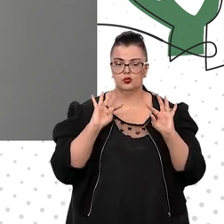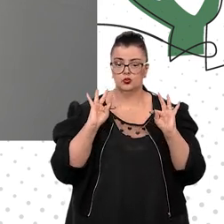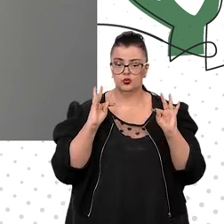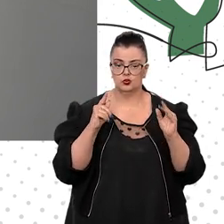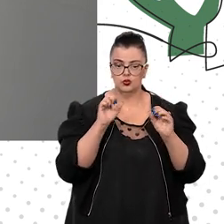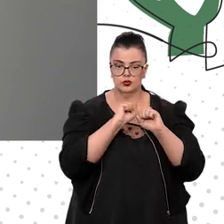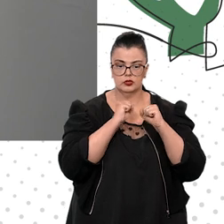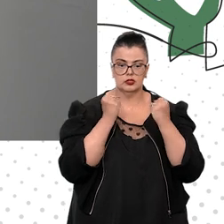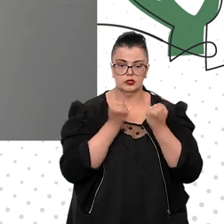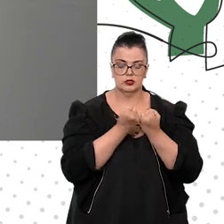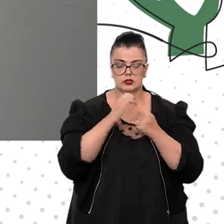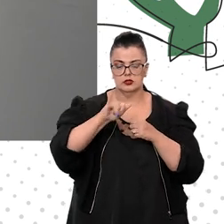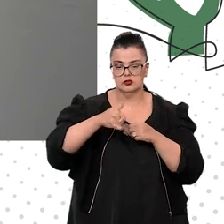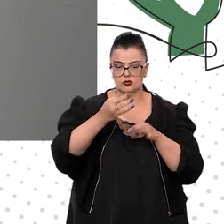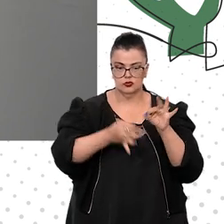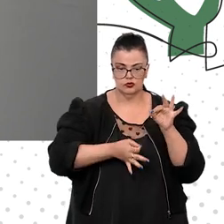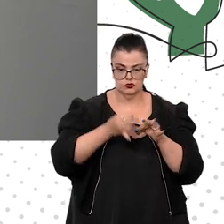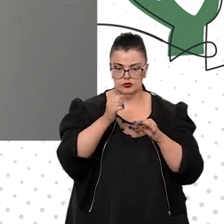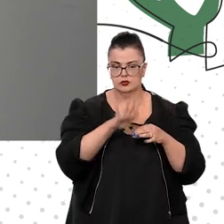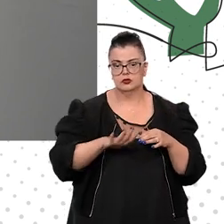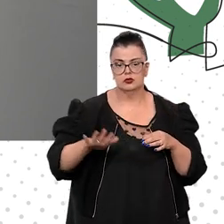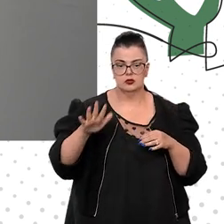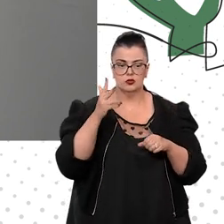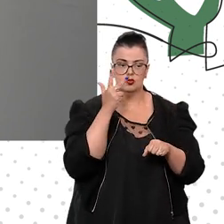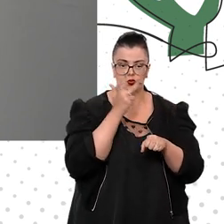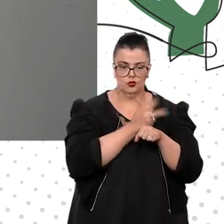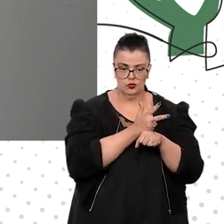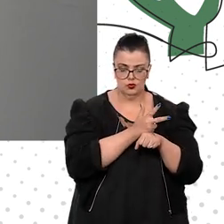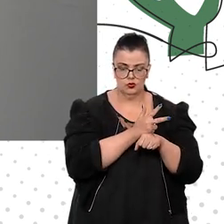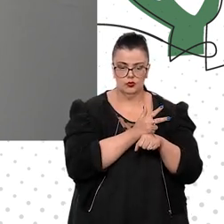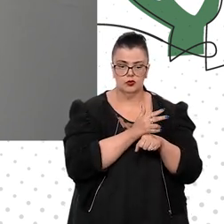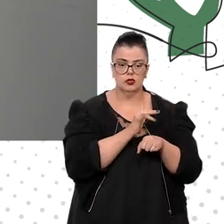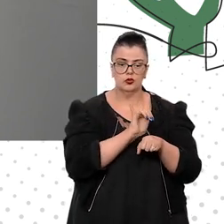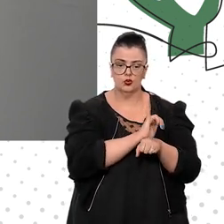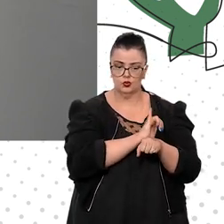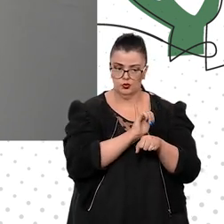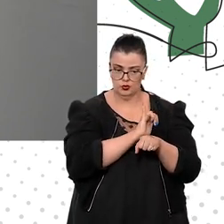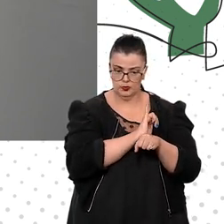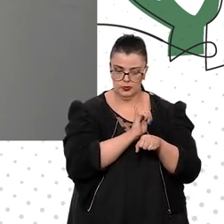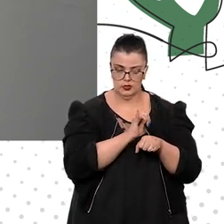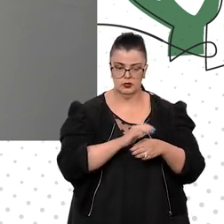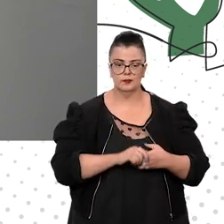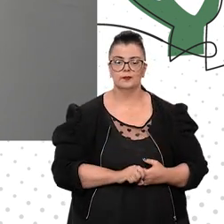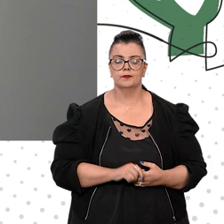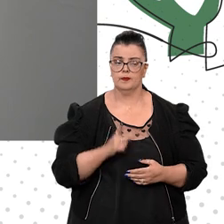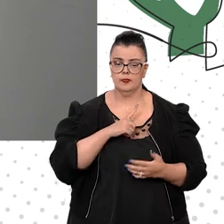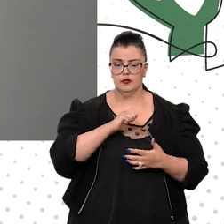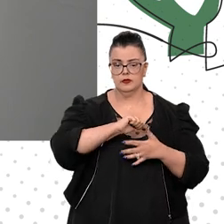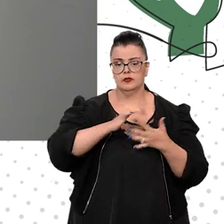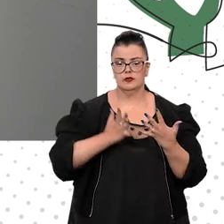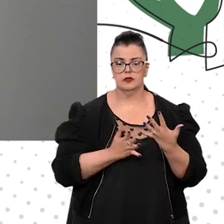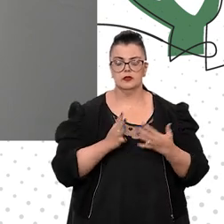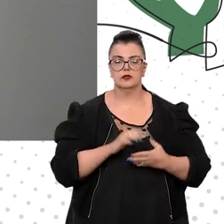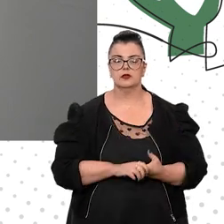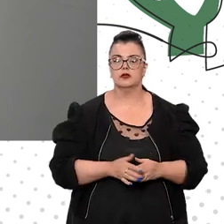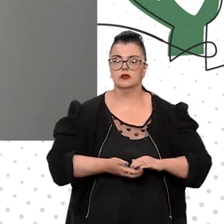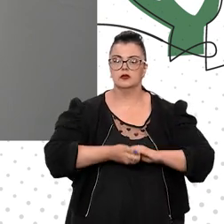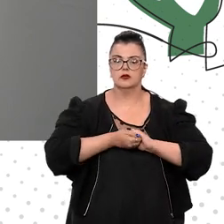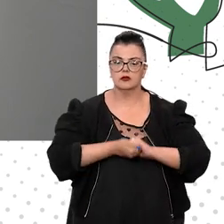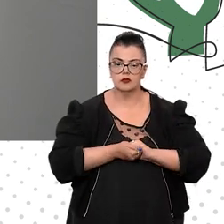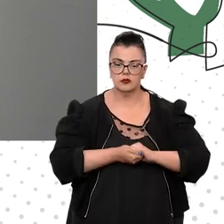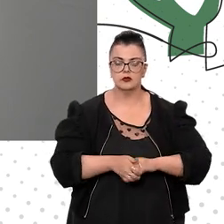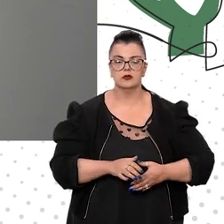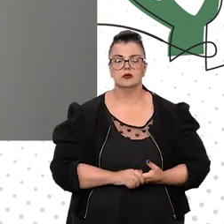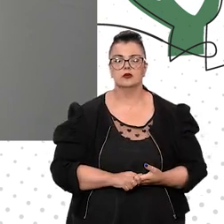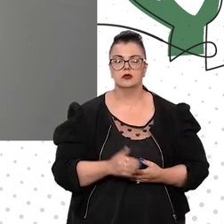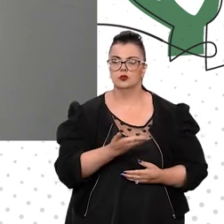de julgamento que são transmitidas pelo canal do YouTube. E daí, porque meus cumprimentos e sei que falo